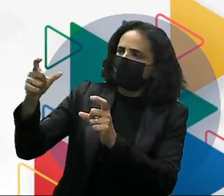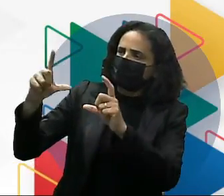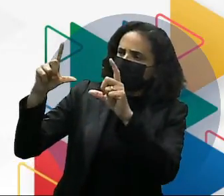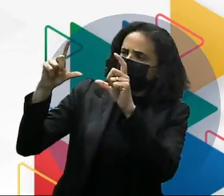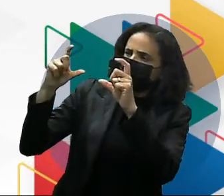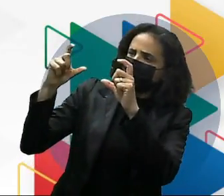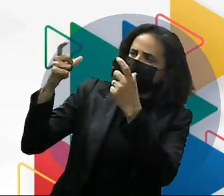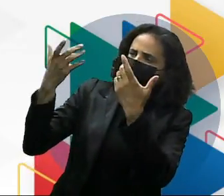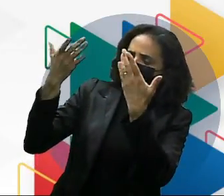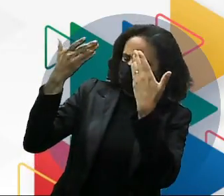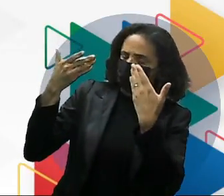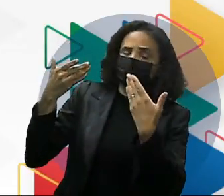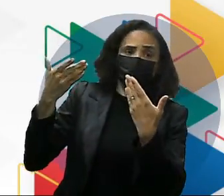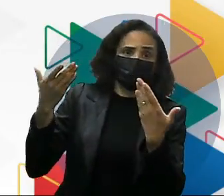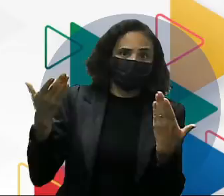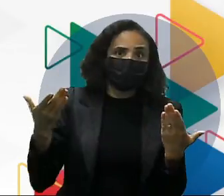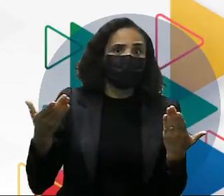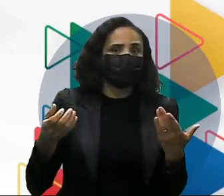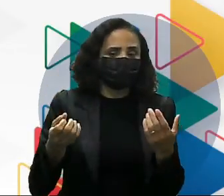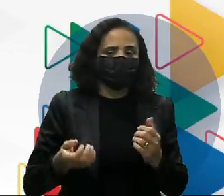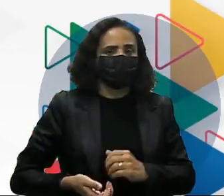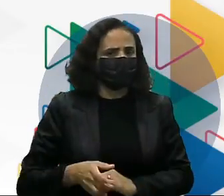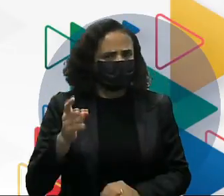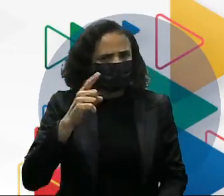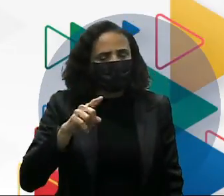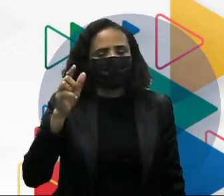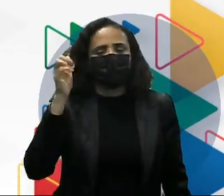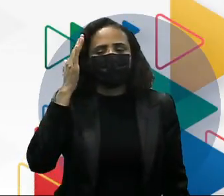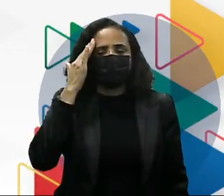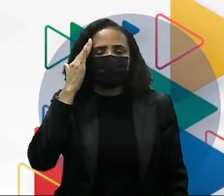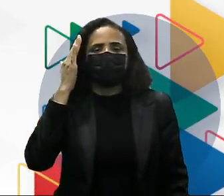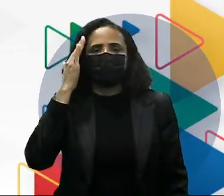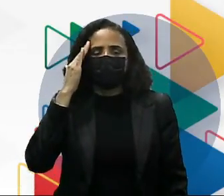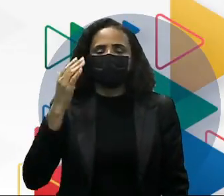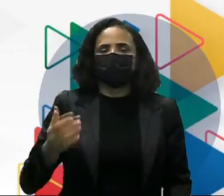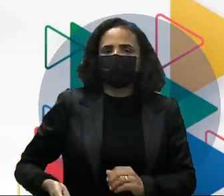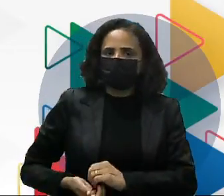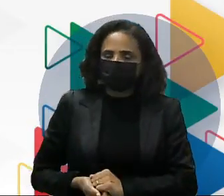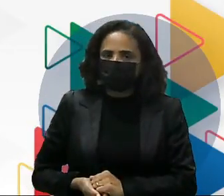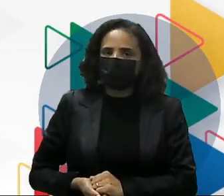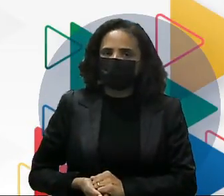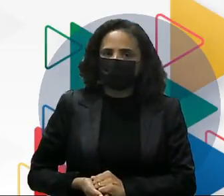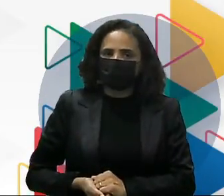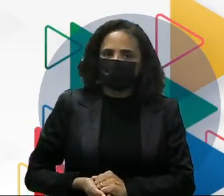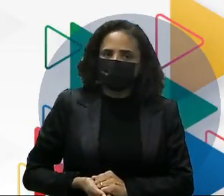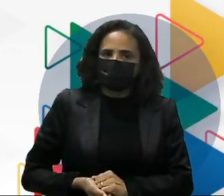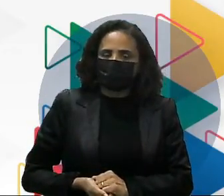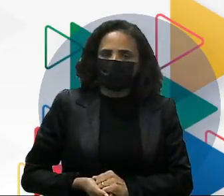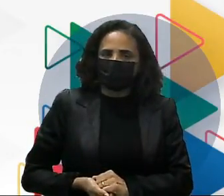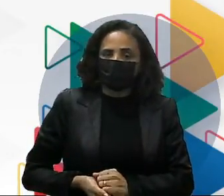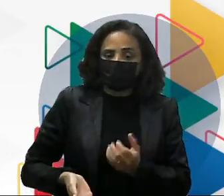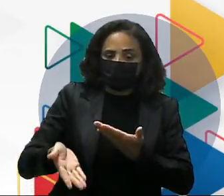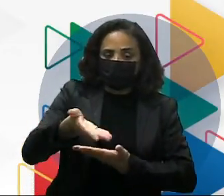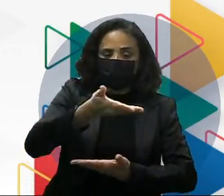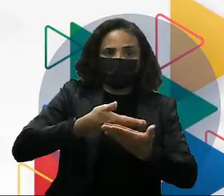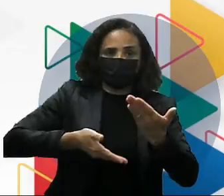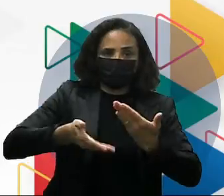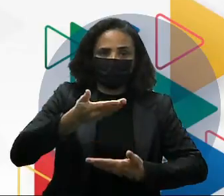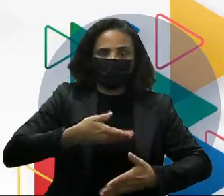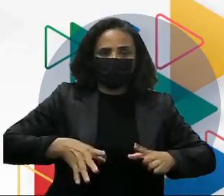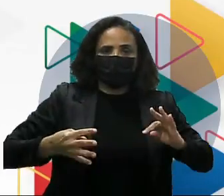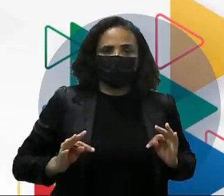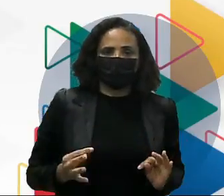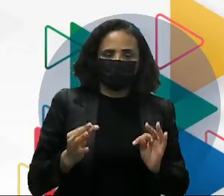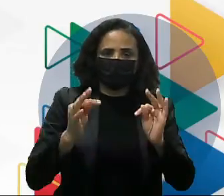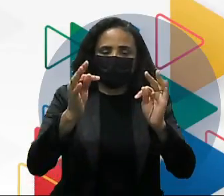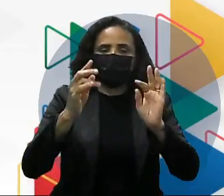Engraçado, não? Para você ver como as relações estão tudo atreladas à tecnologia ao